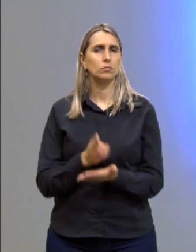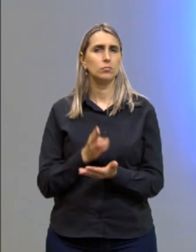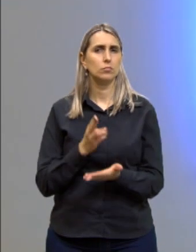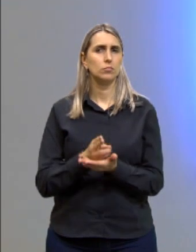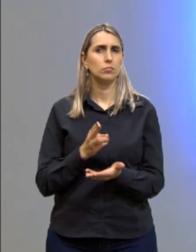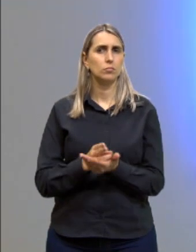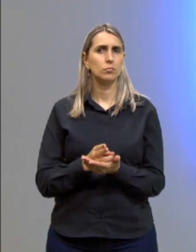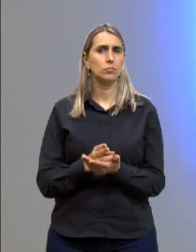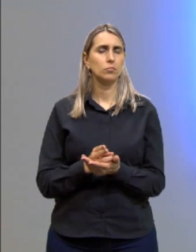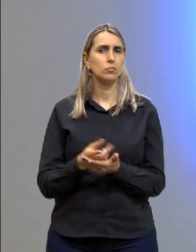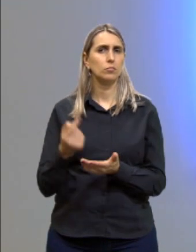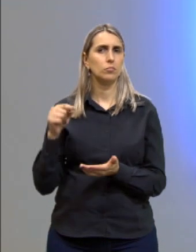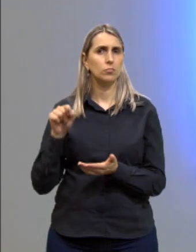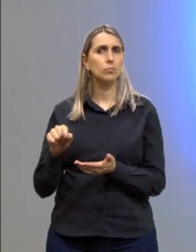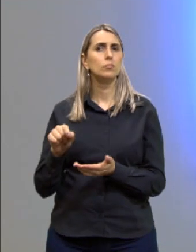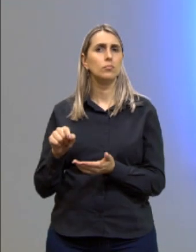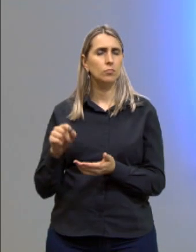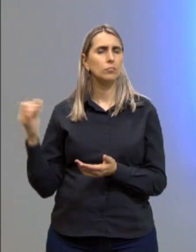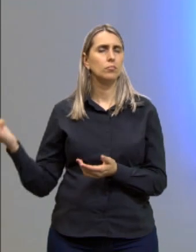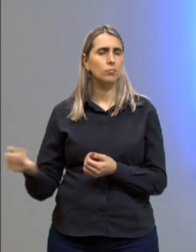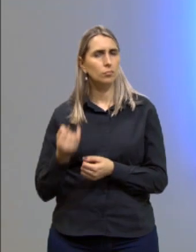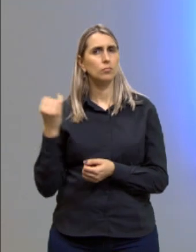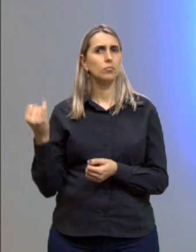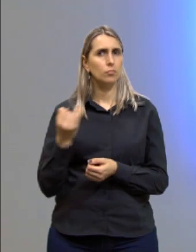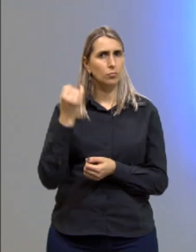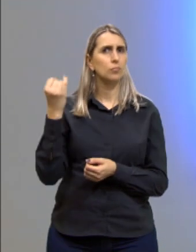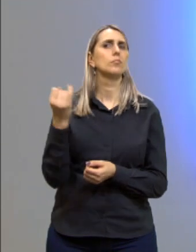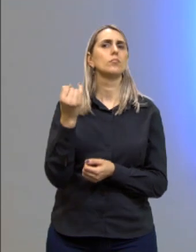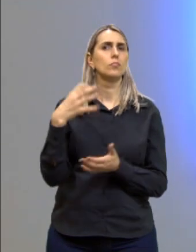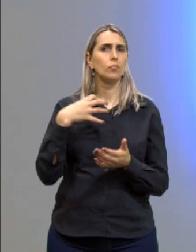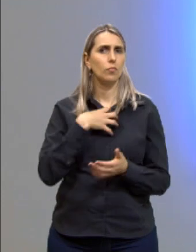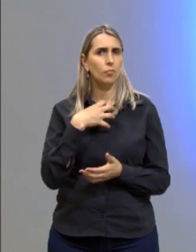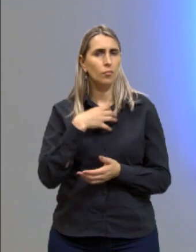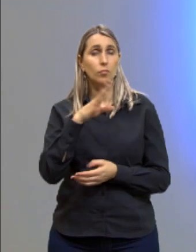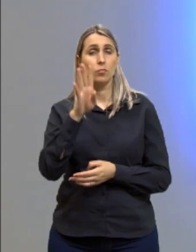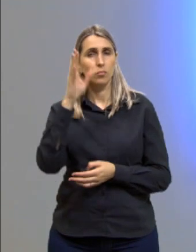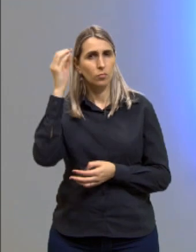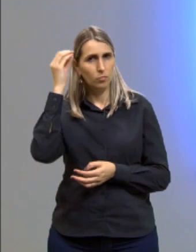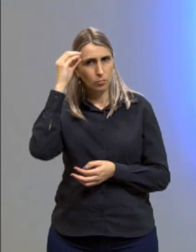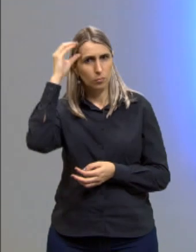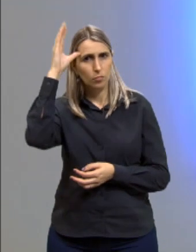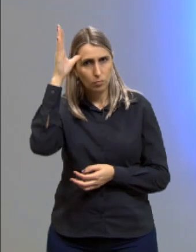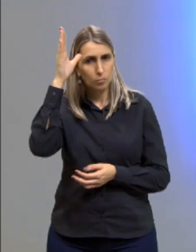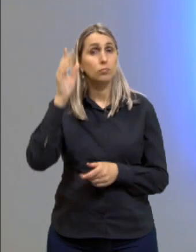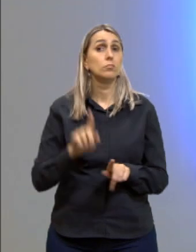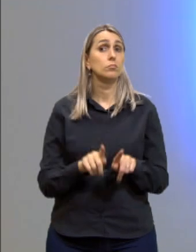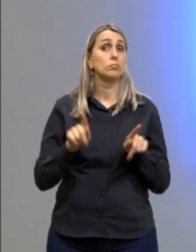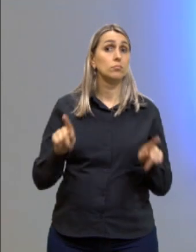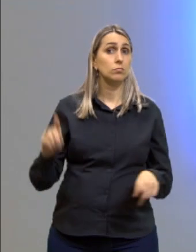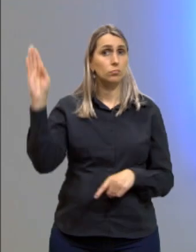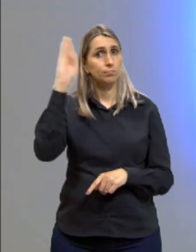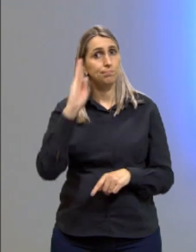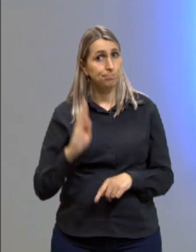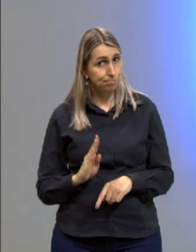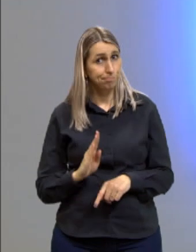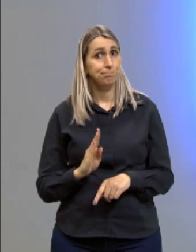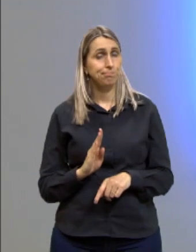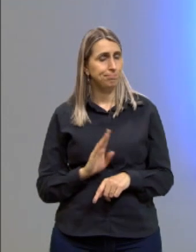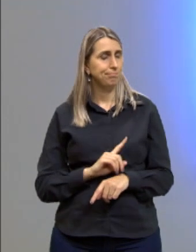como um importante veículo de conhecimento, mas no Brasil